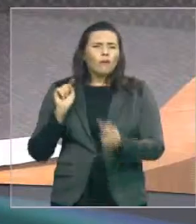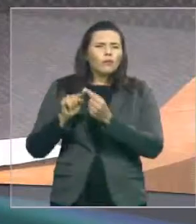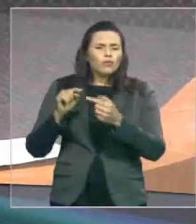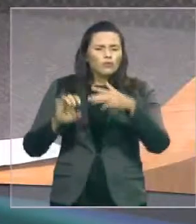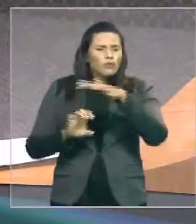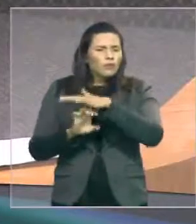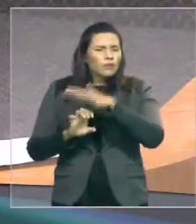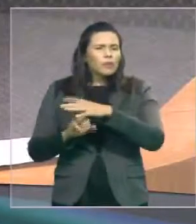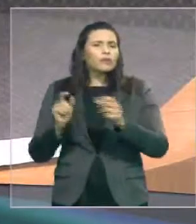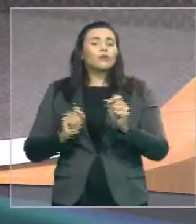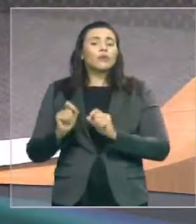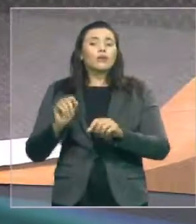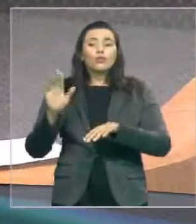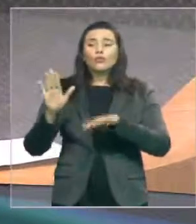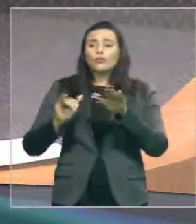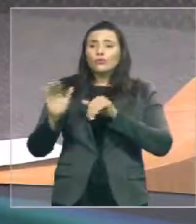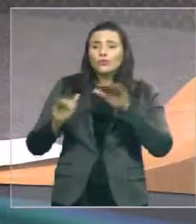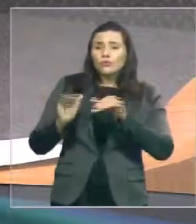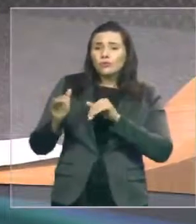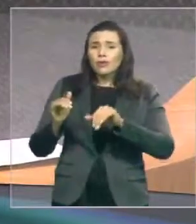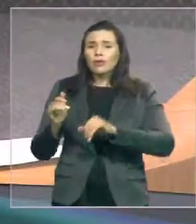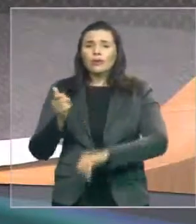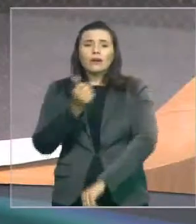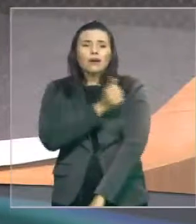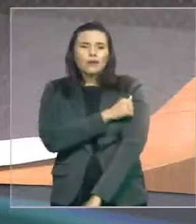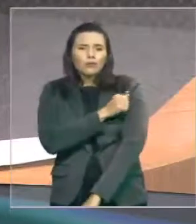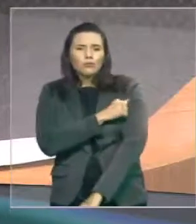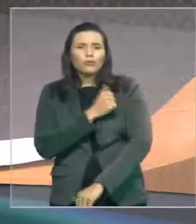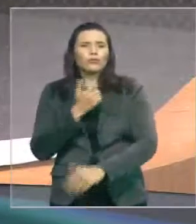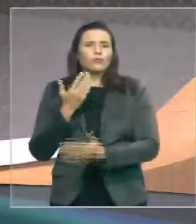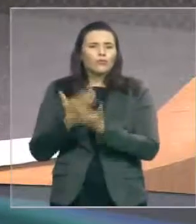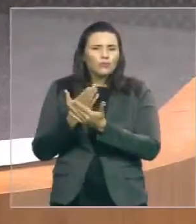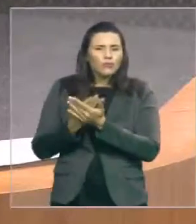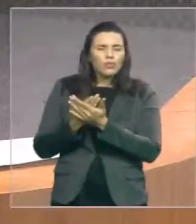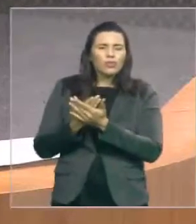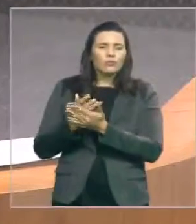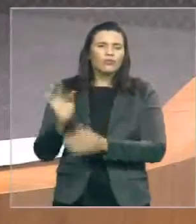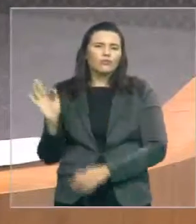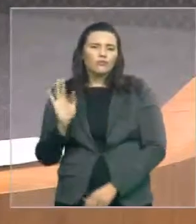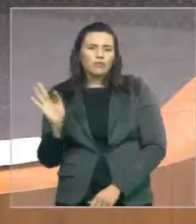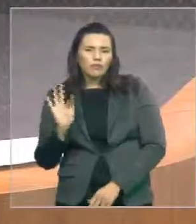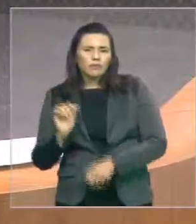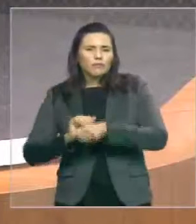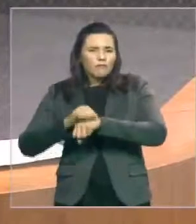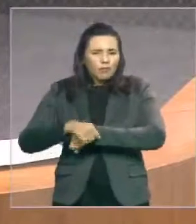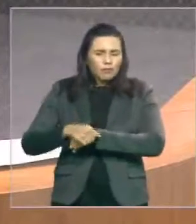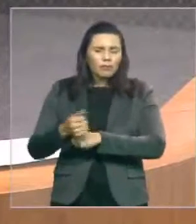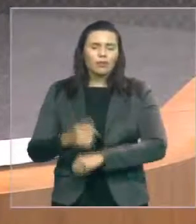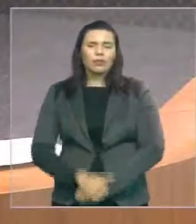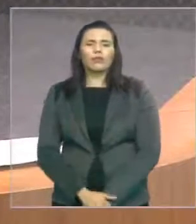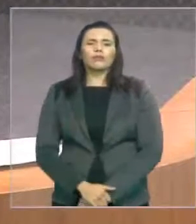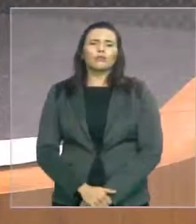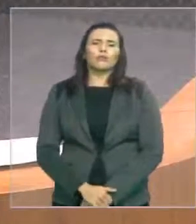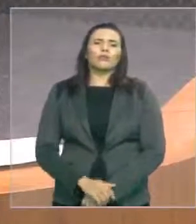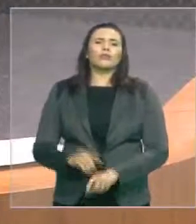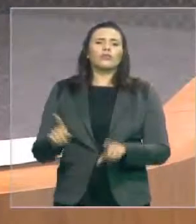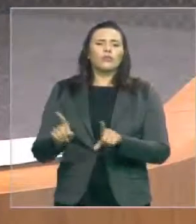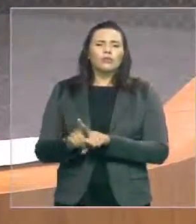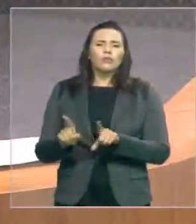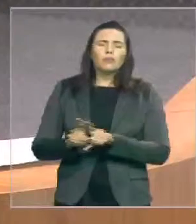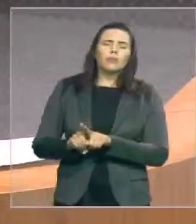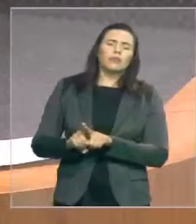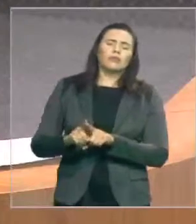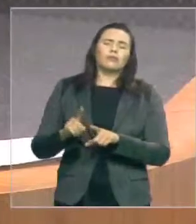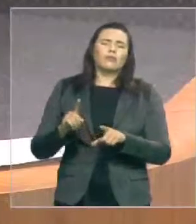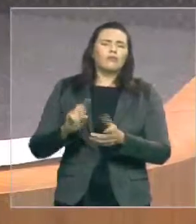nível superior para serem lotados em diversos órgãos da Secretaria de Segurança Pública. A empresa de